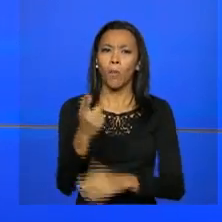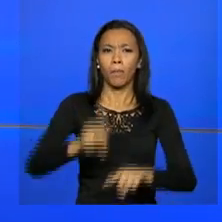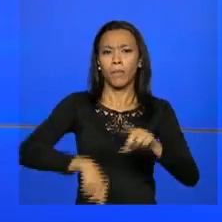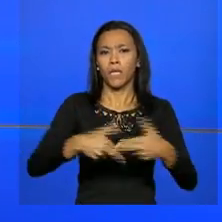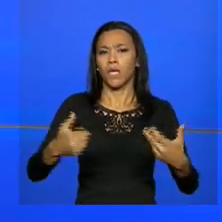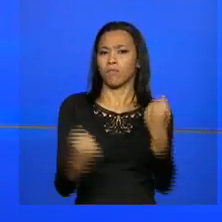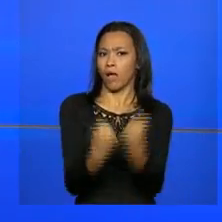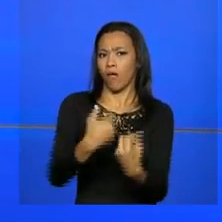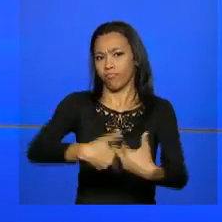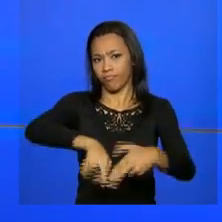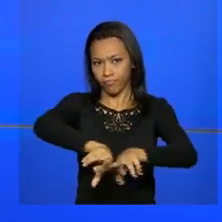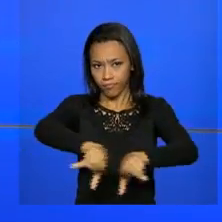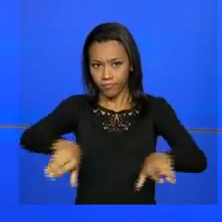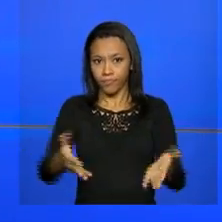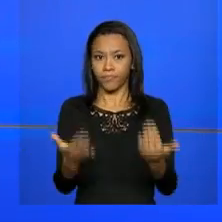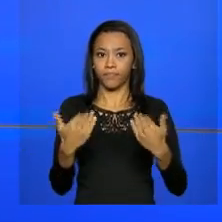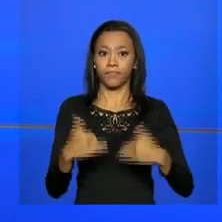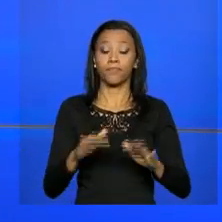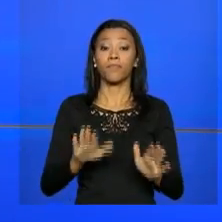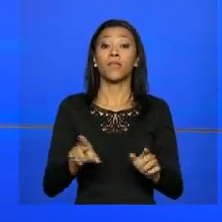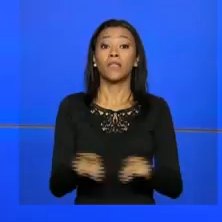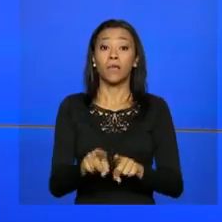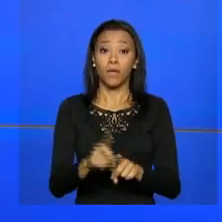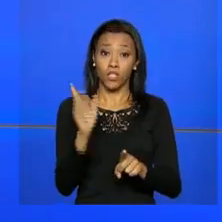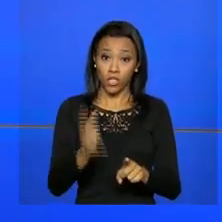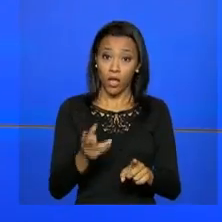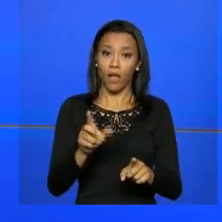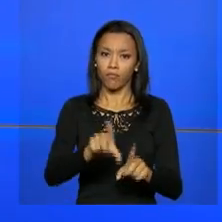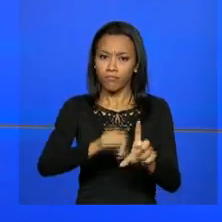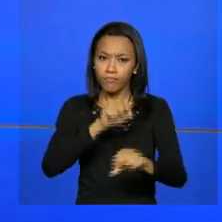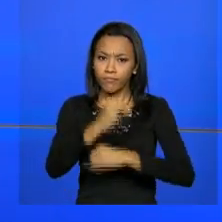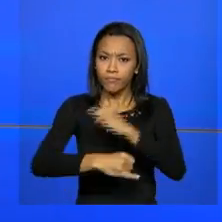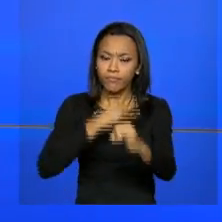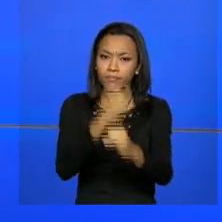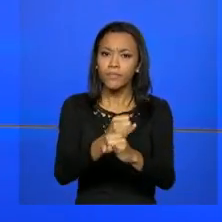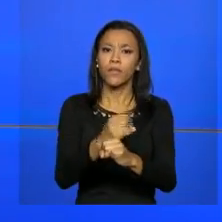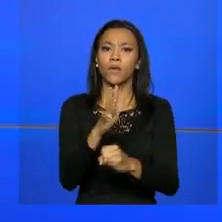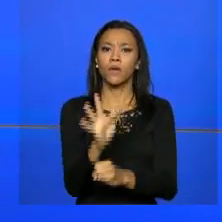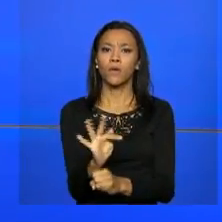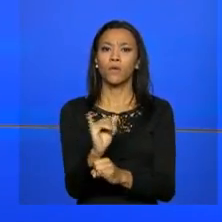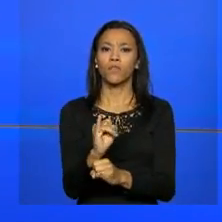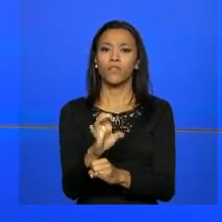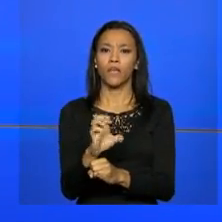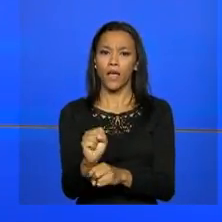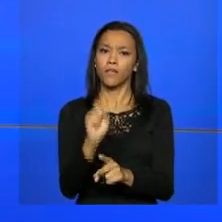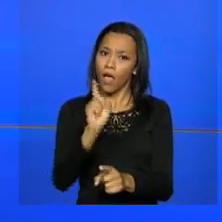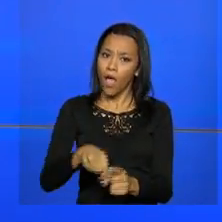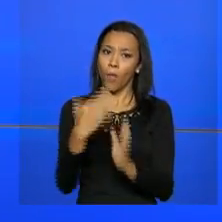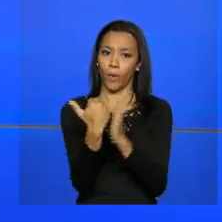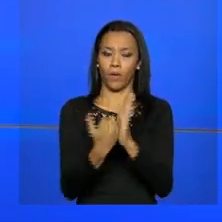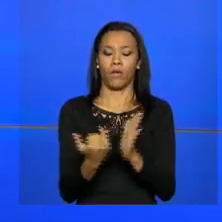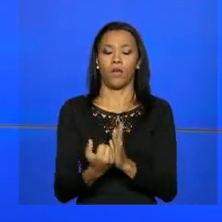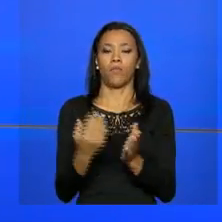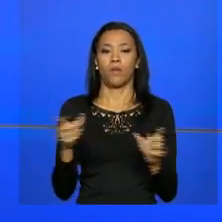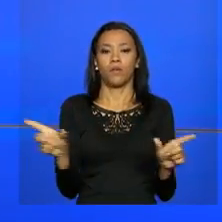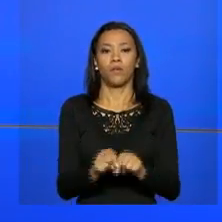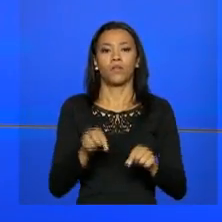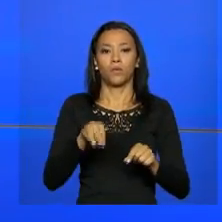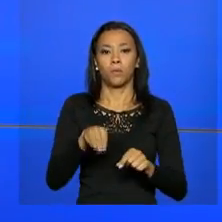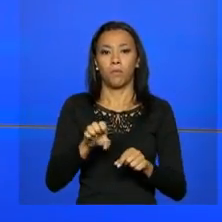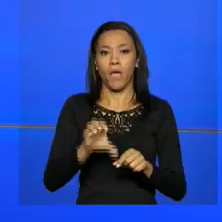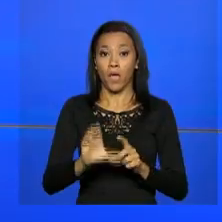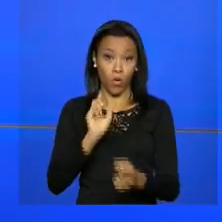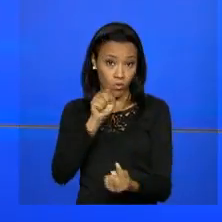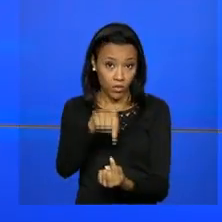Já está na internet o resultado da seleção do Fundo de Financiamento Estudantil. O FIES é o programa do Ministério da Educação que financia